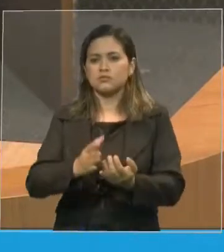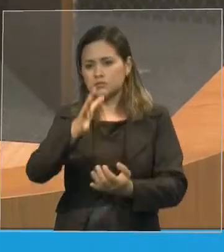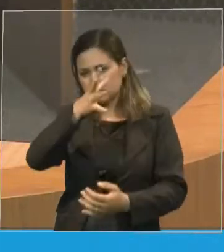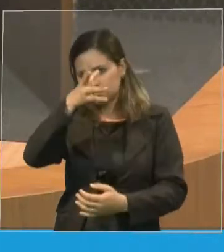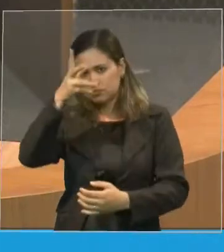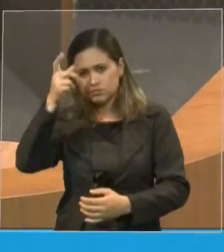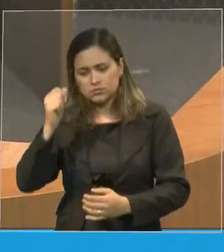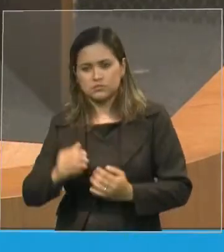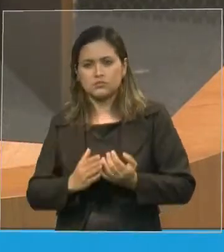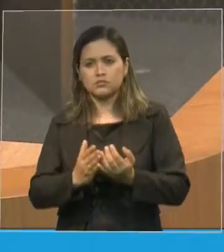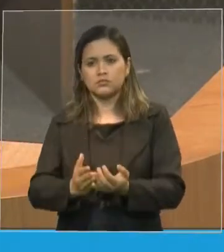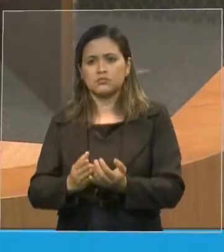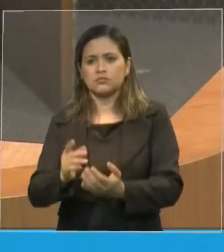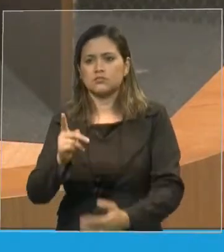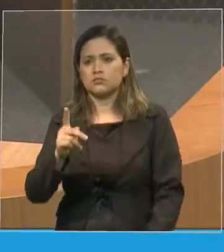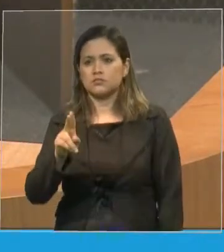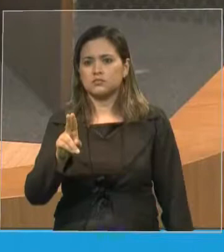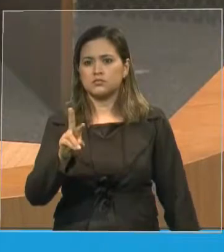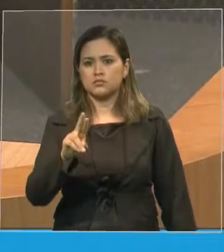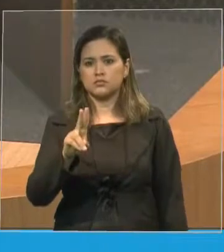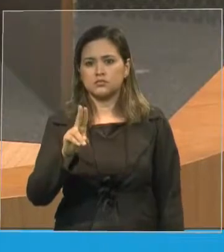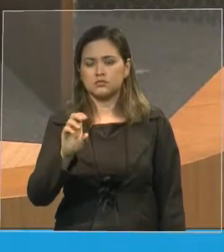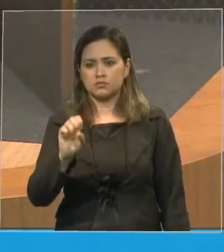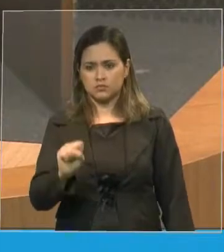e aí era meu horizonte.